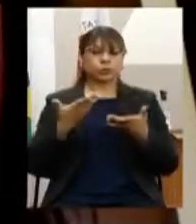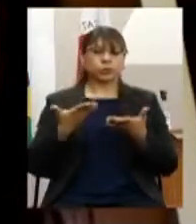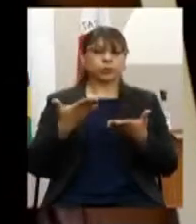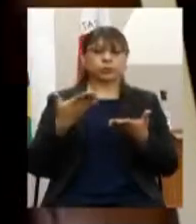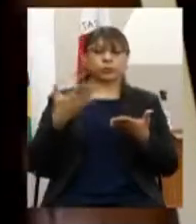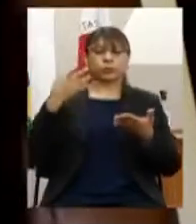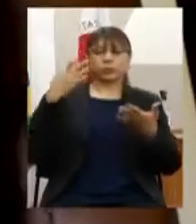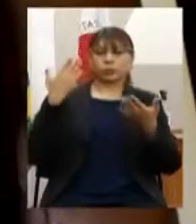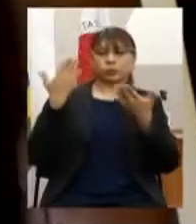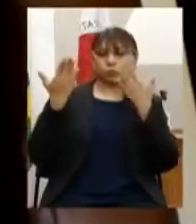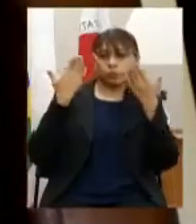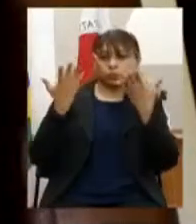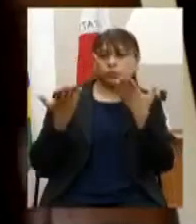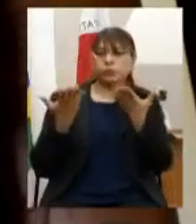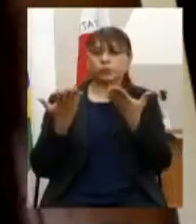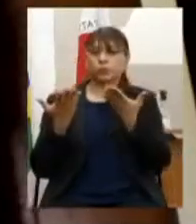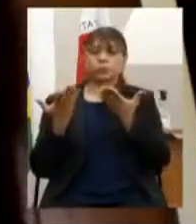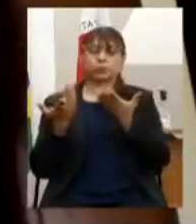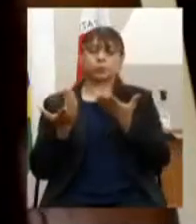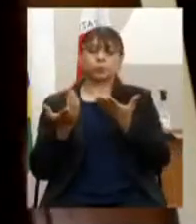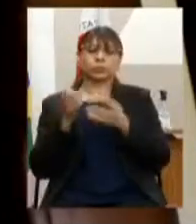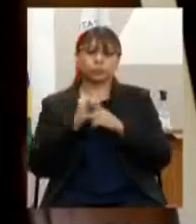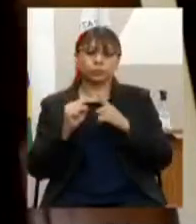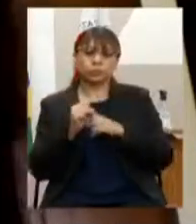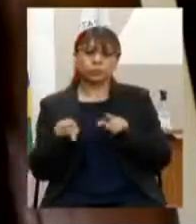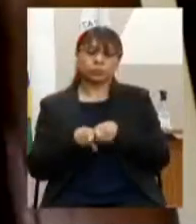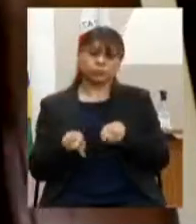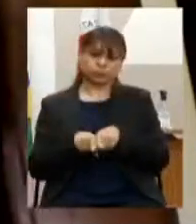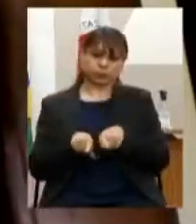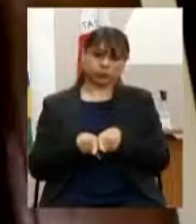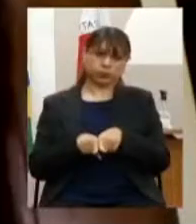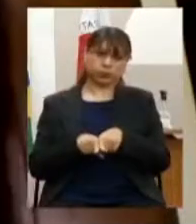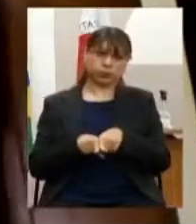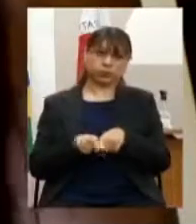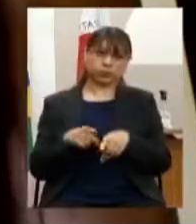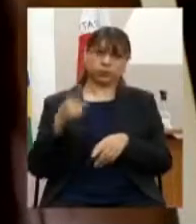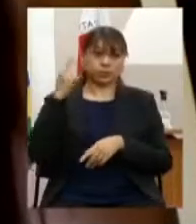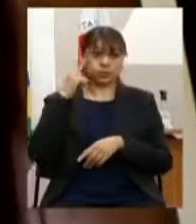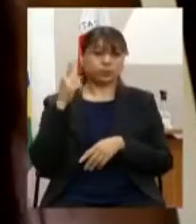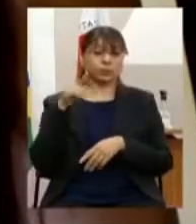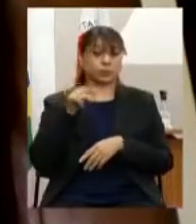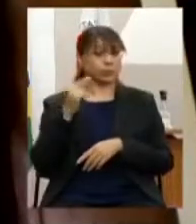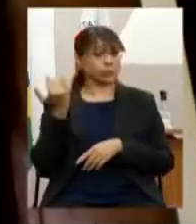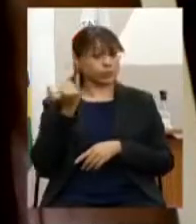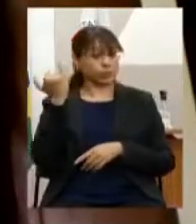dos adolescentes em privação de liberdade queremos ressaltar muito isso